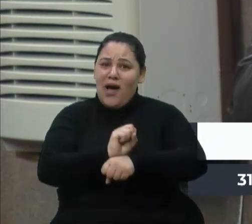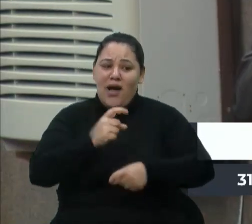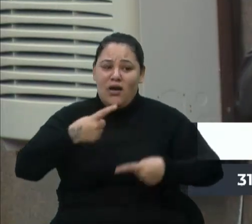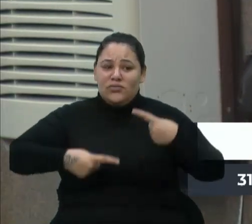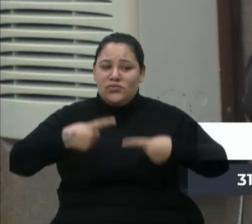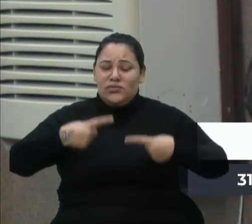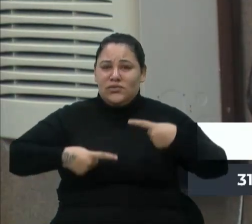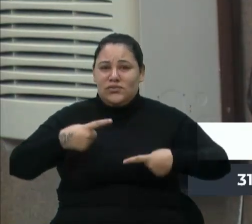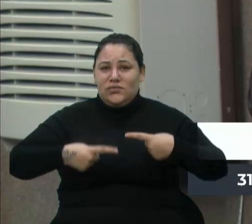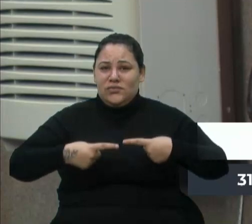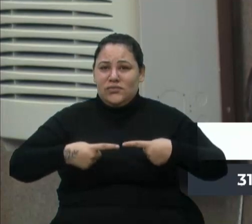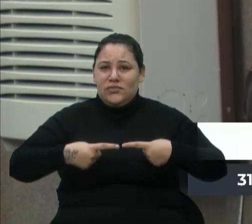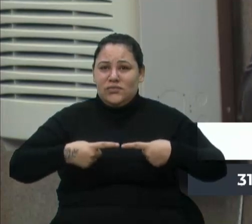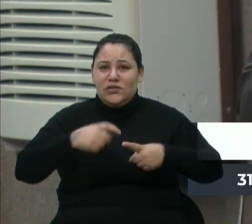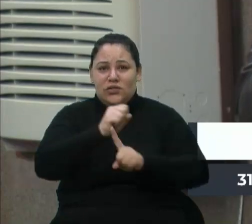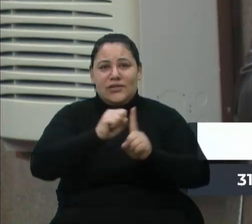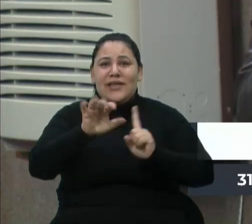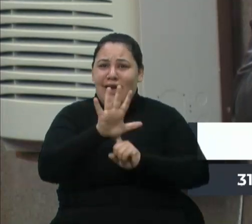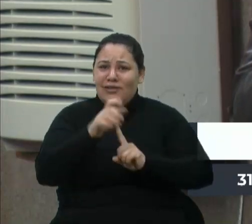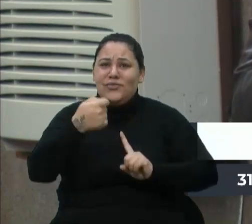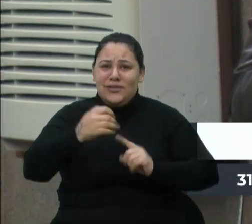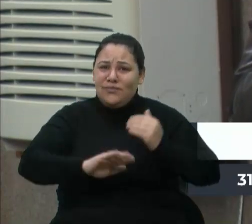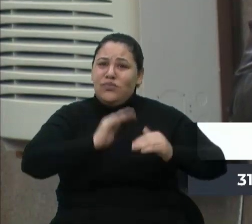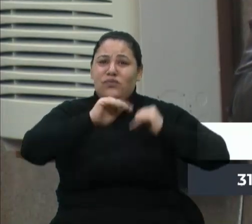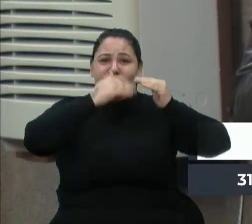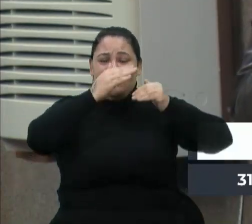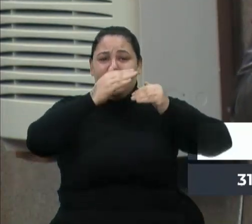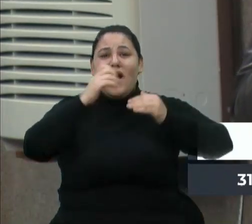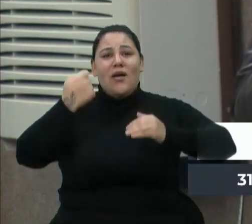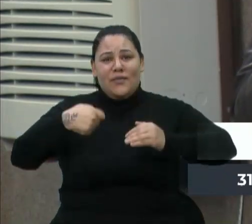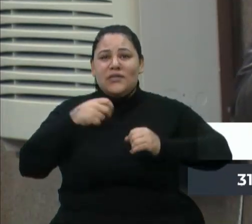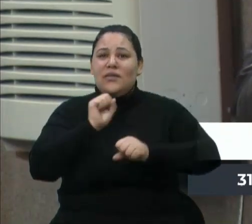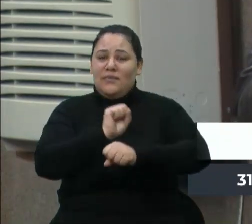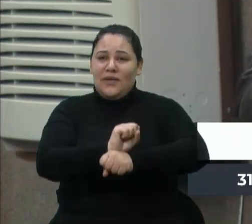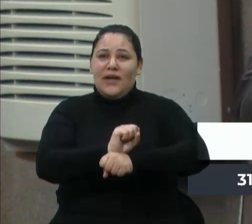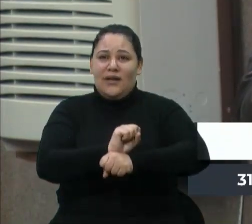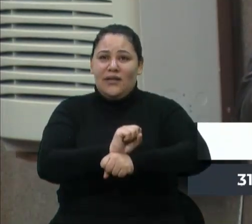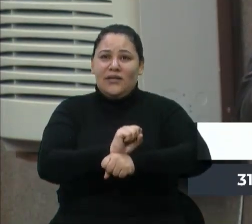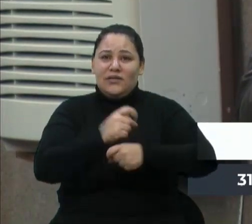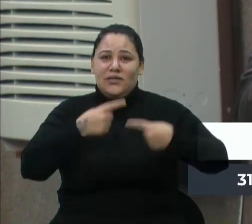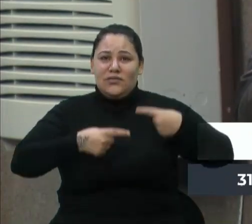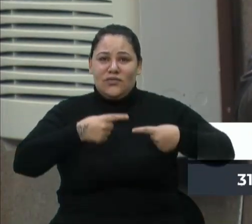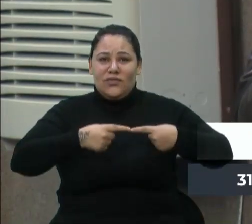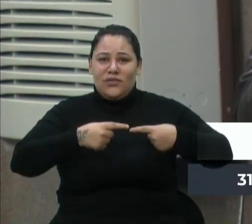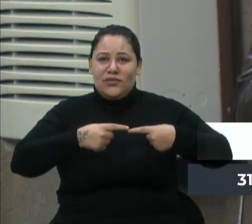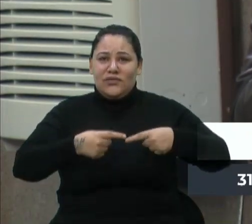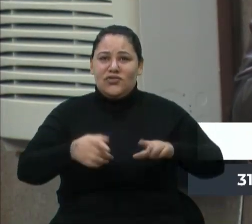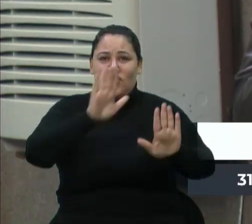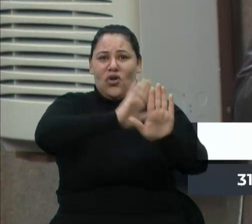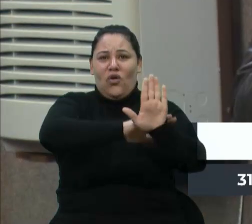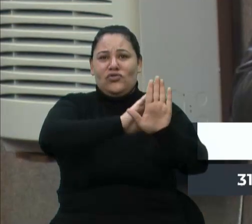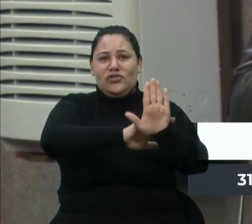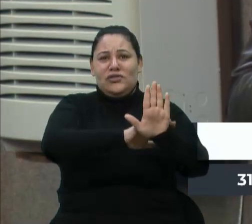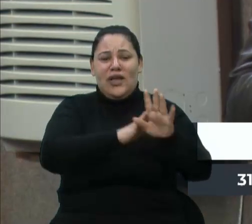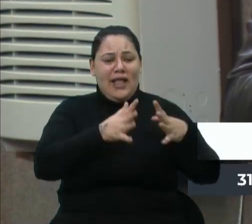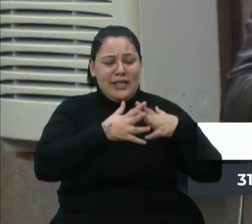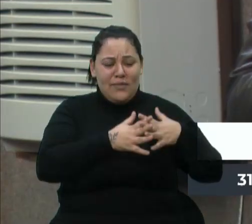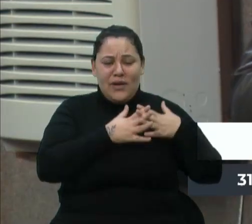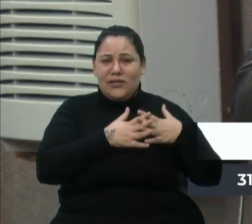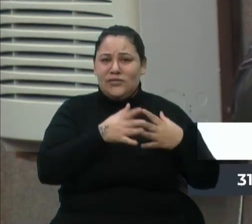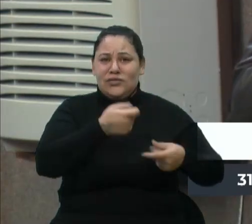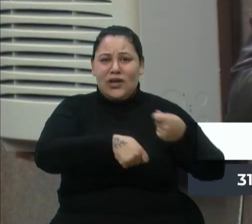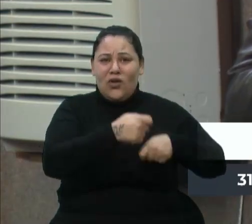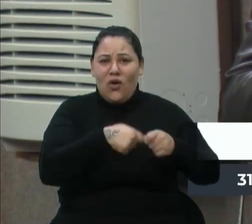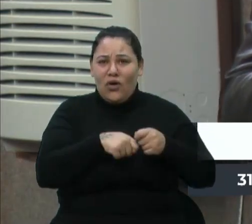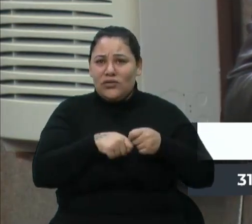sociedade tem que caminhar para frente. A gente tem que parar com essa questão ideológica. Ela está atrapalhando negócios, ela está atrapalhando